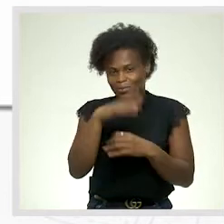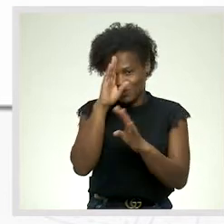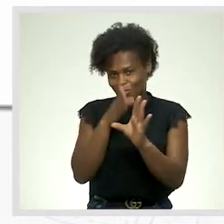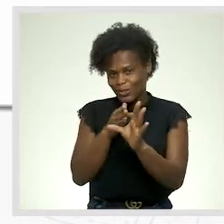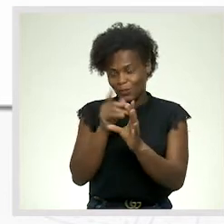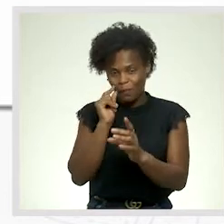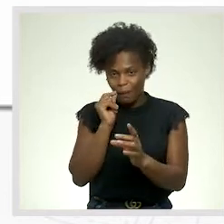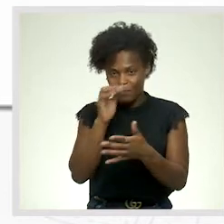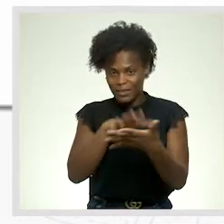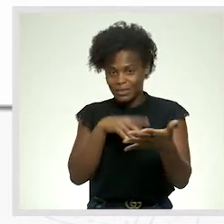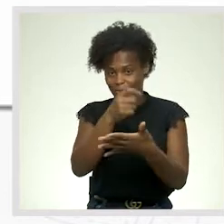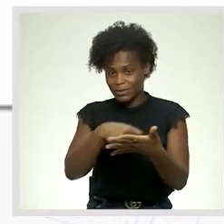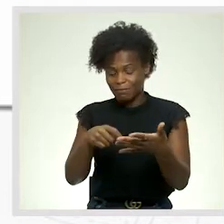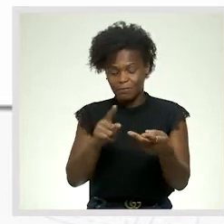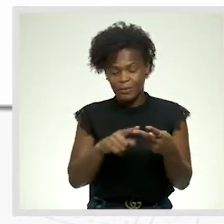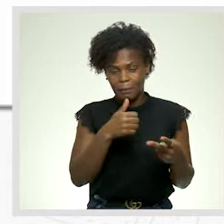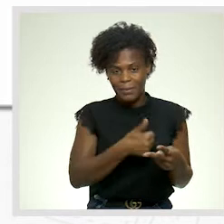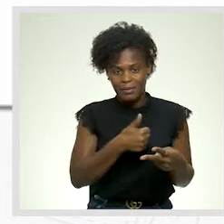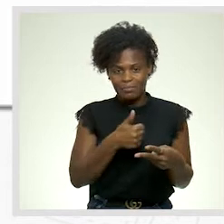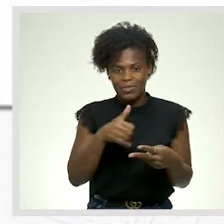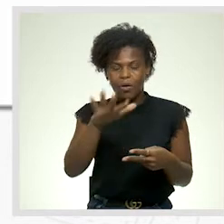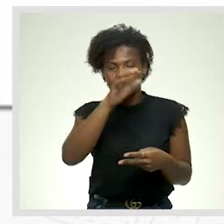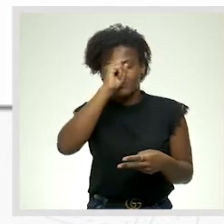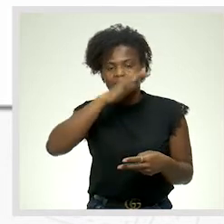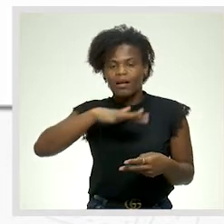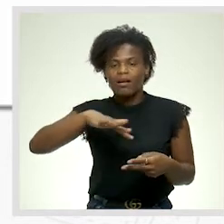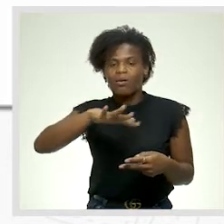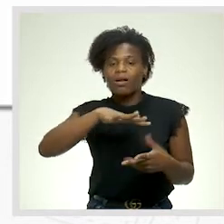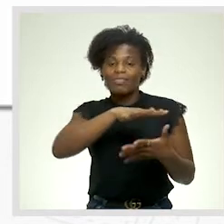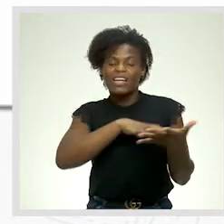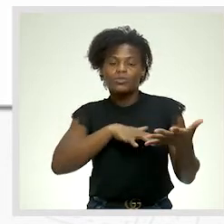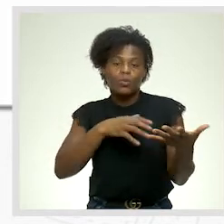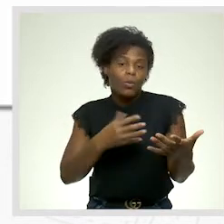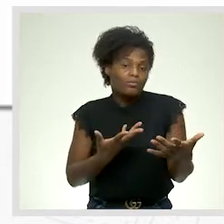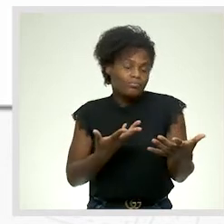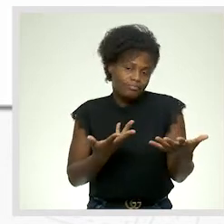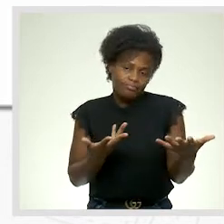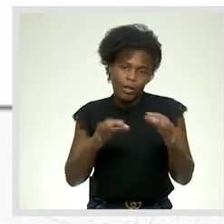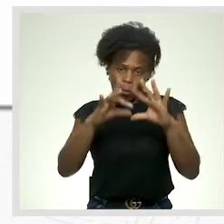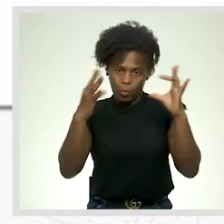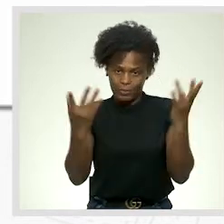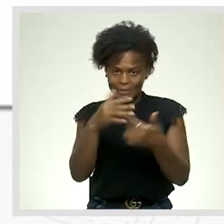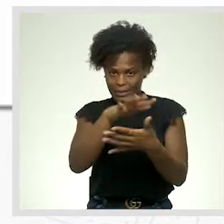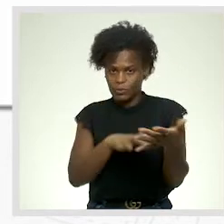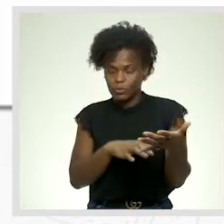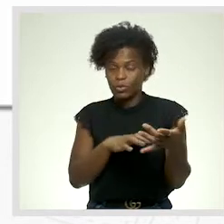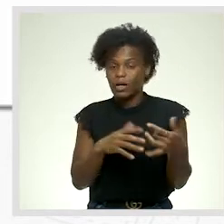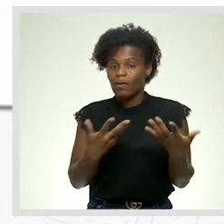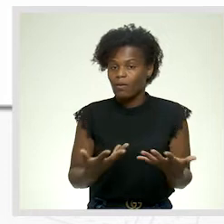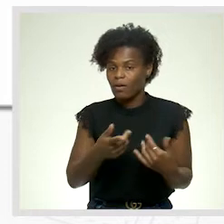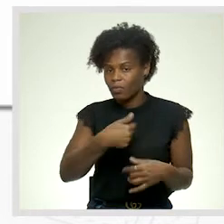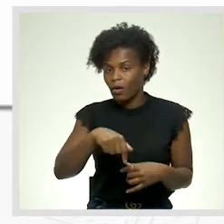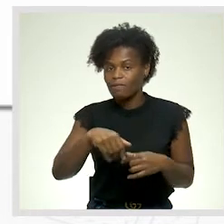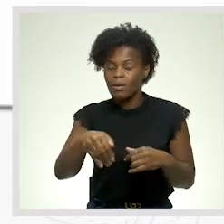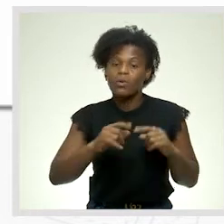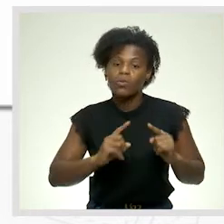do autor. A linha B, natureza do texto. Ora, vamos começar, então,